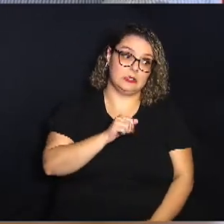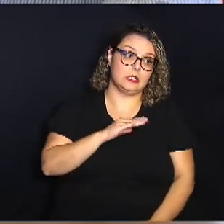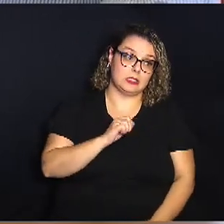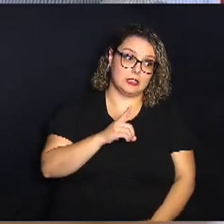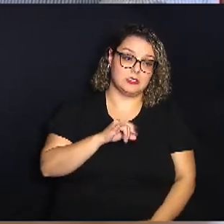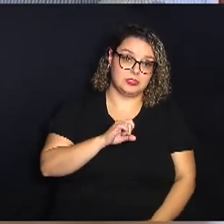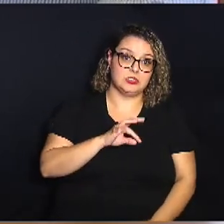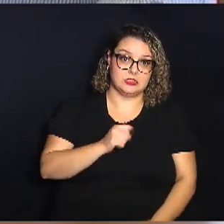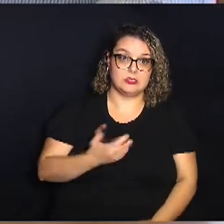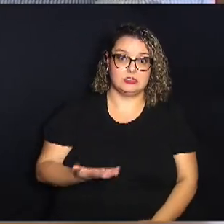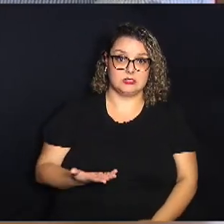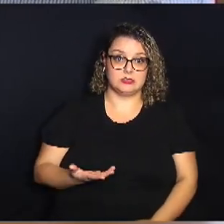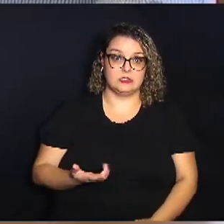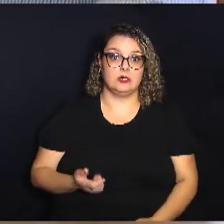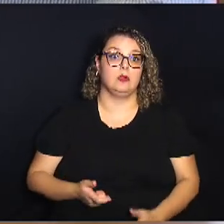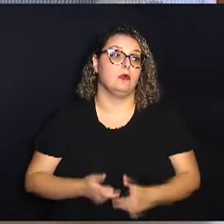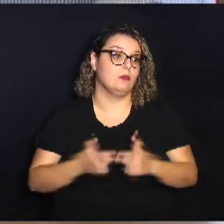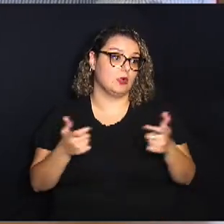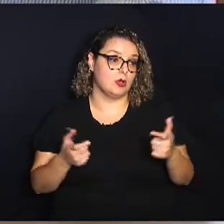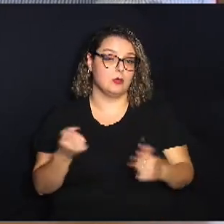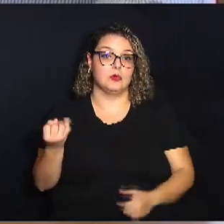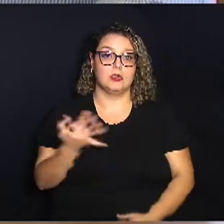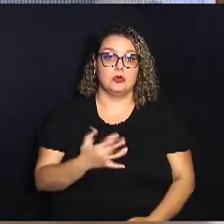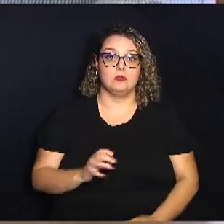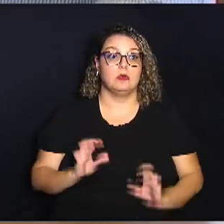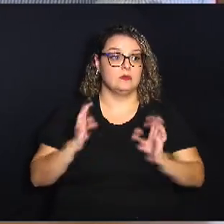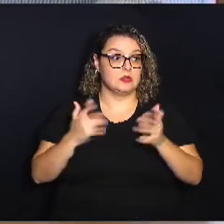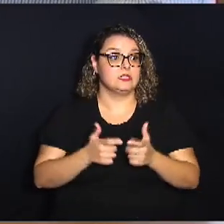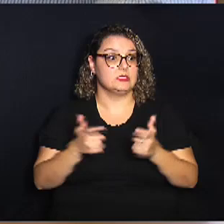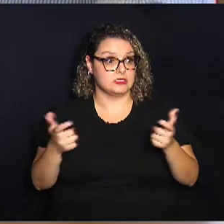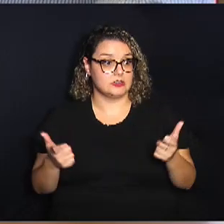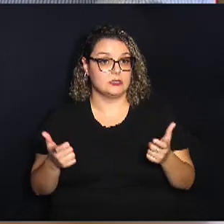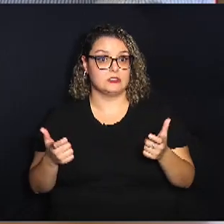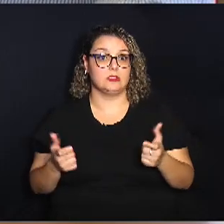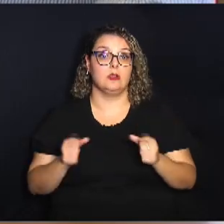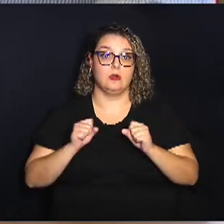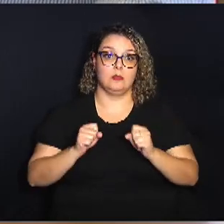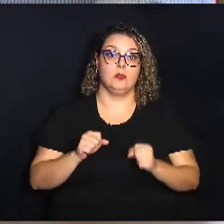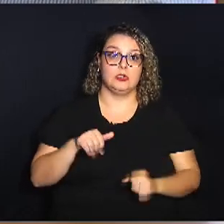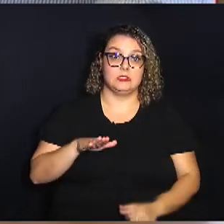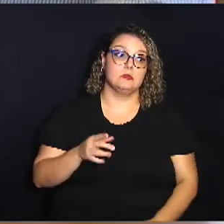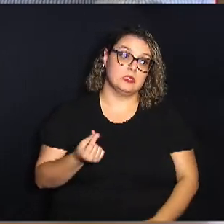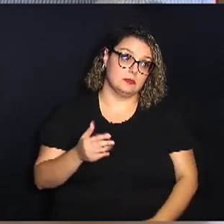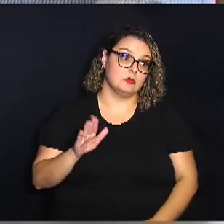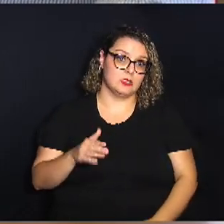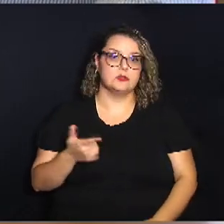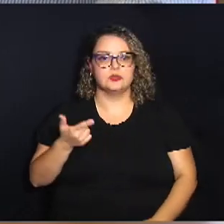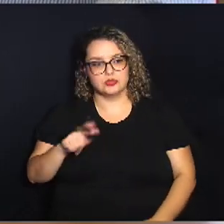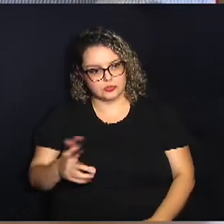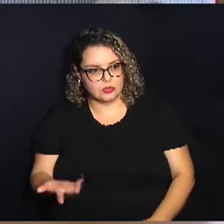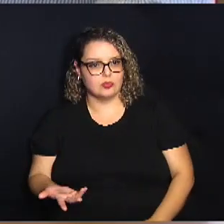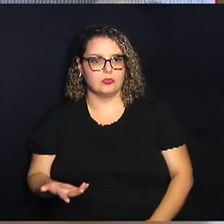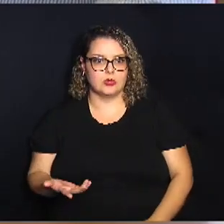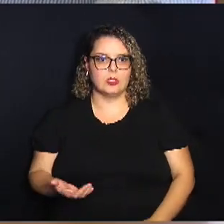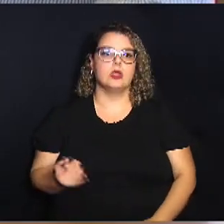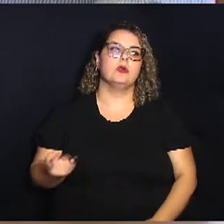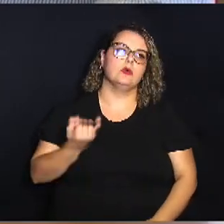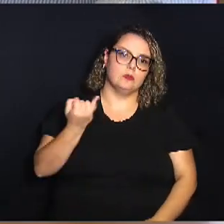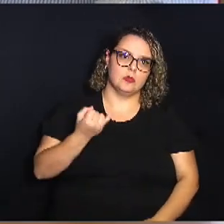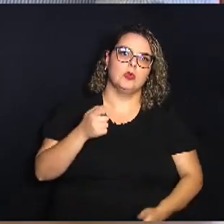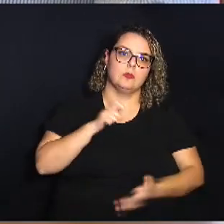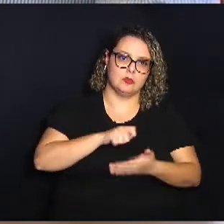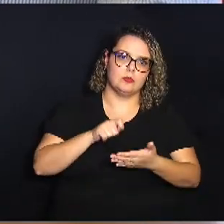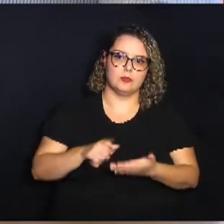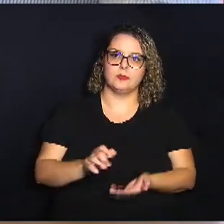portanto vendem em maior quantidade se você faz uma festa grande aí isso pode sair mais barato mas de novo é sempre importante botar na ponta do